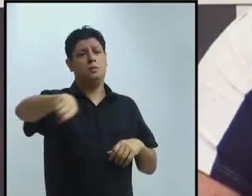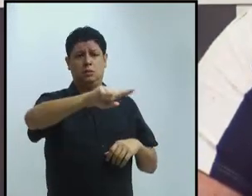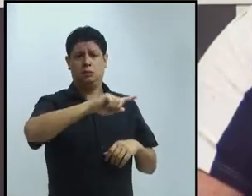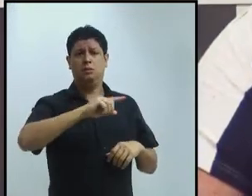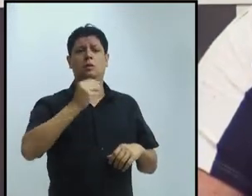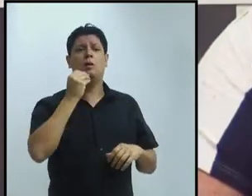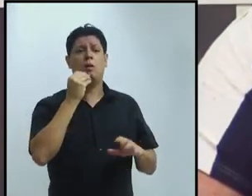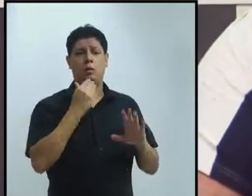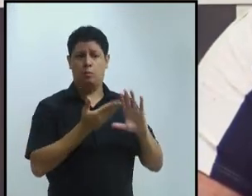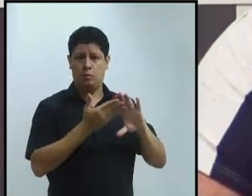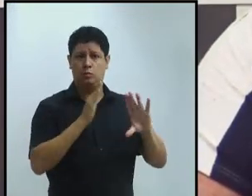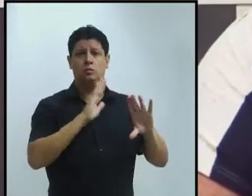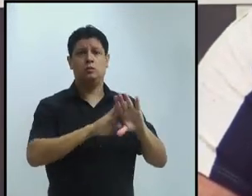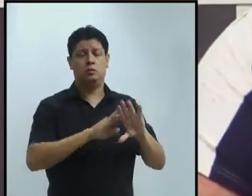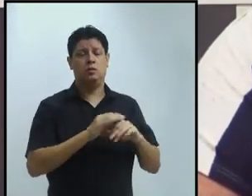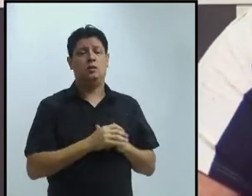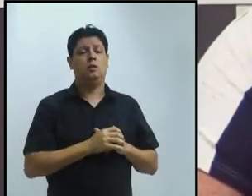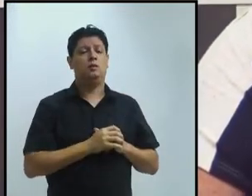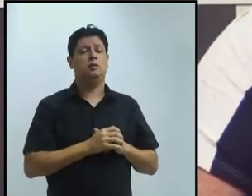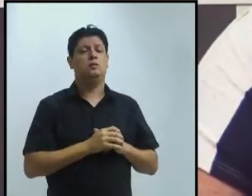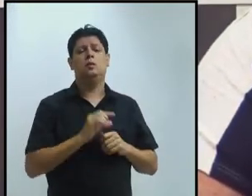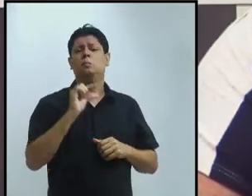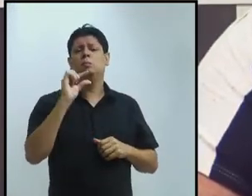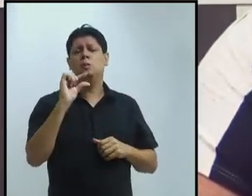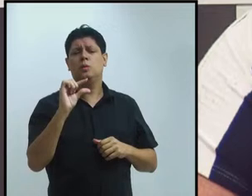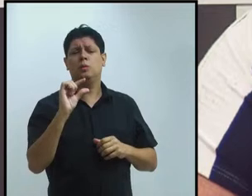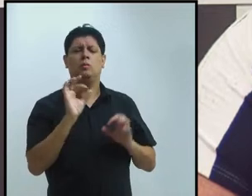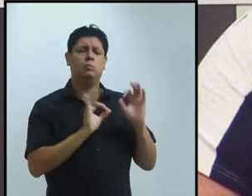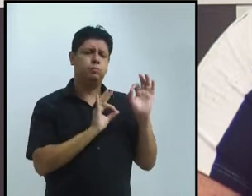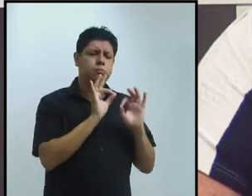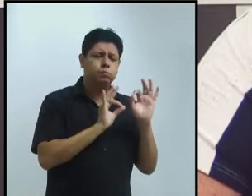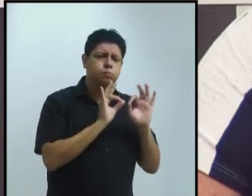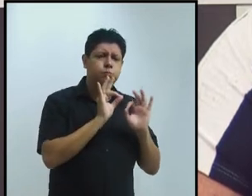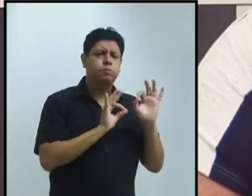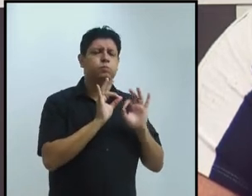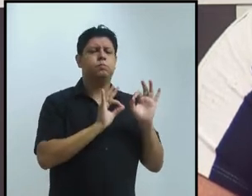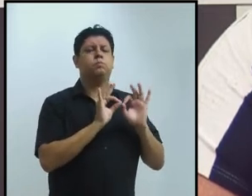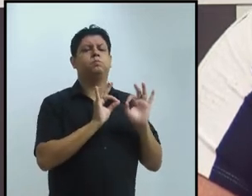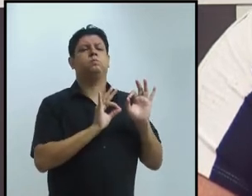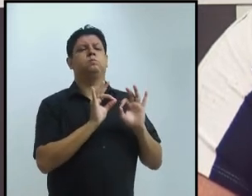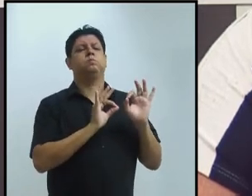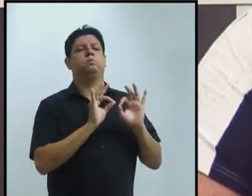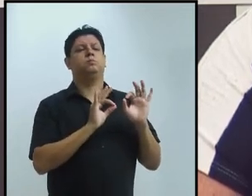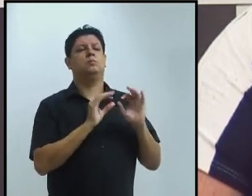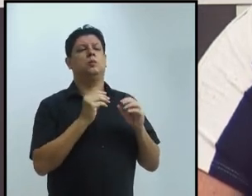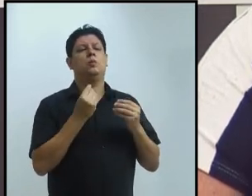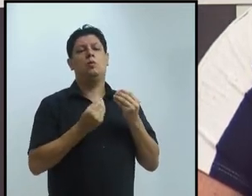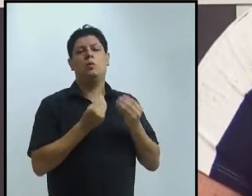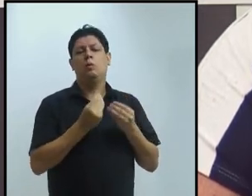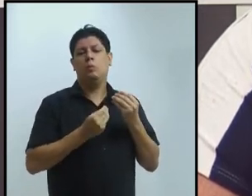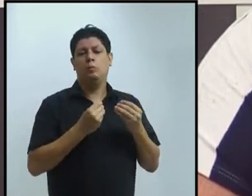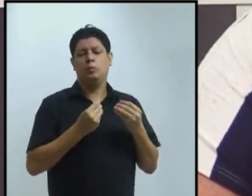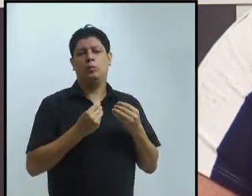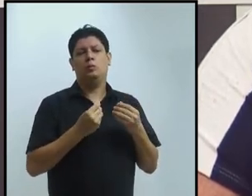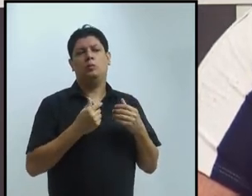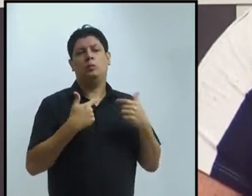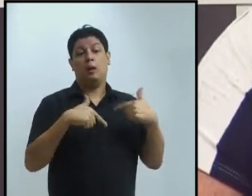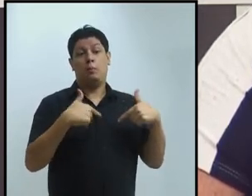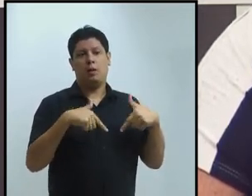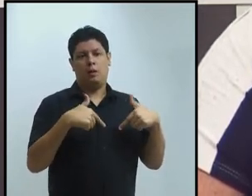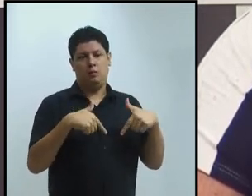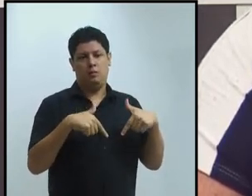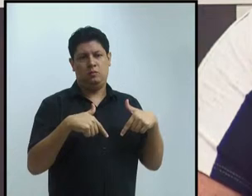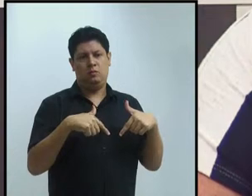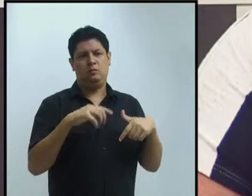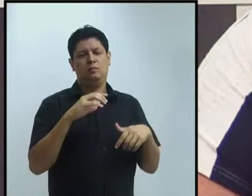assim, engajamento e cuidado e planejamento da carreira de vocês. Então, eu vou começar do